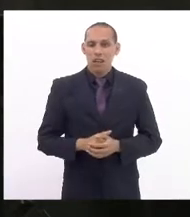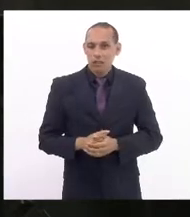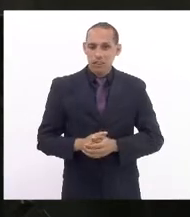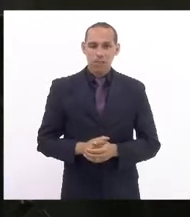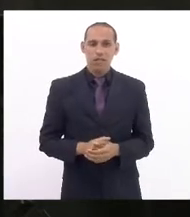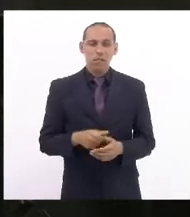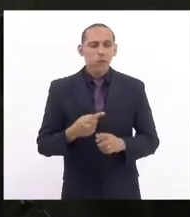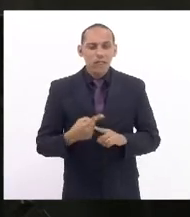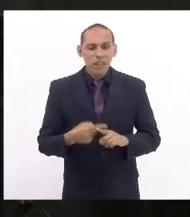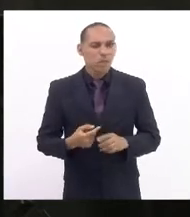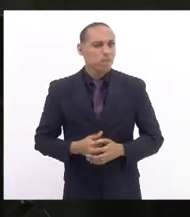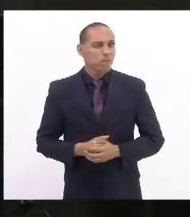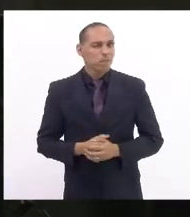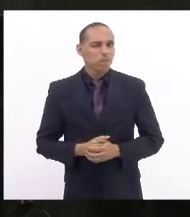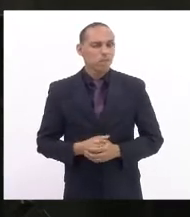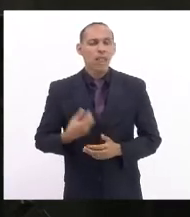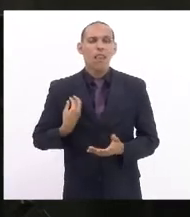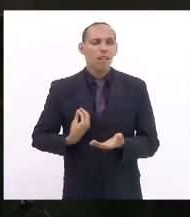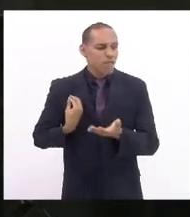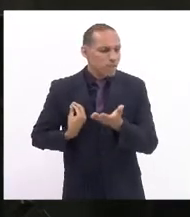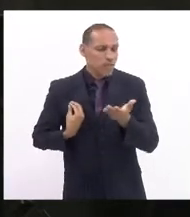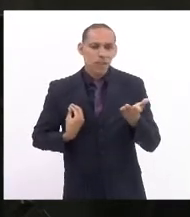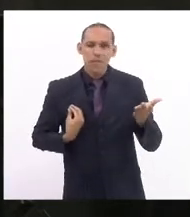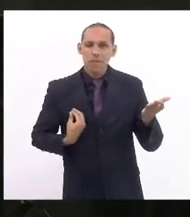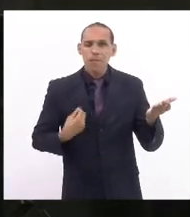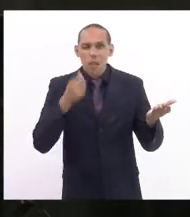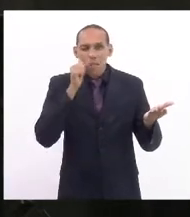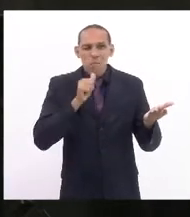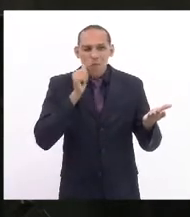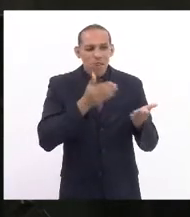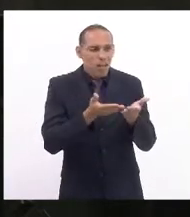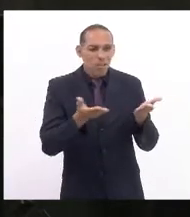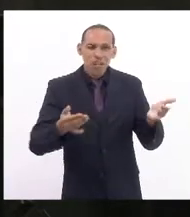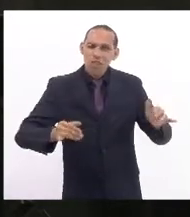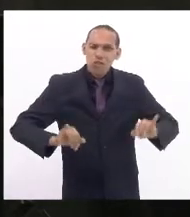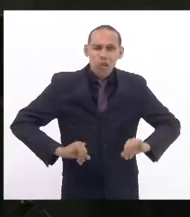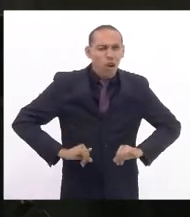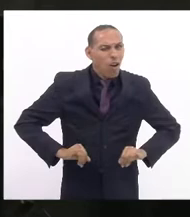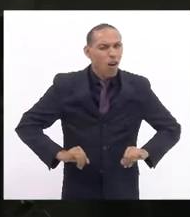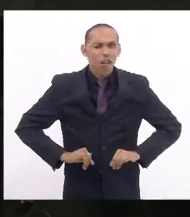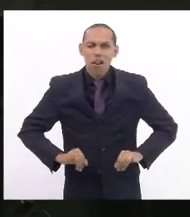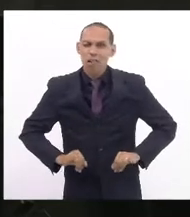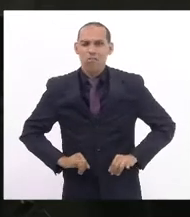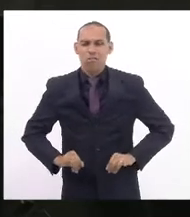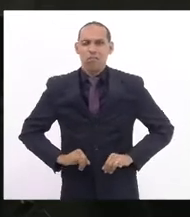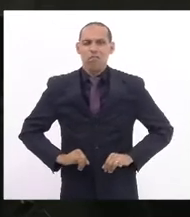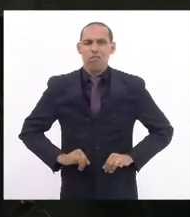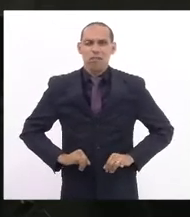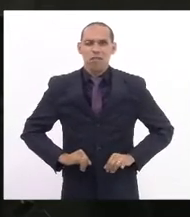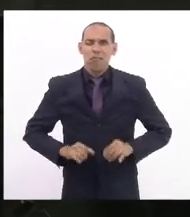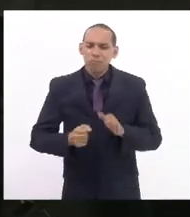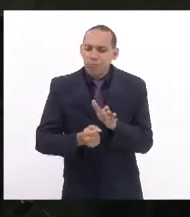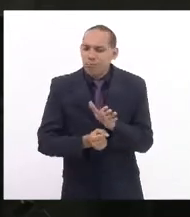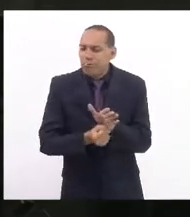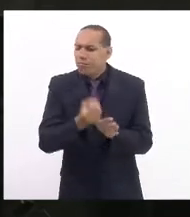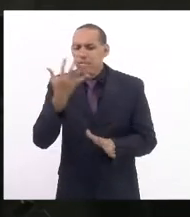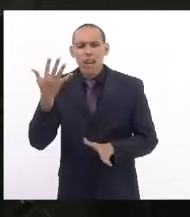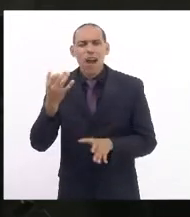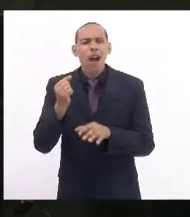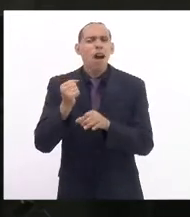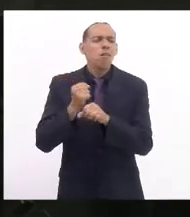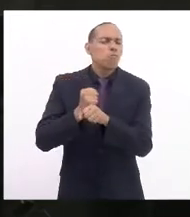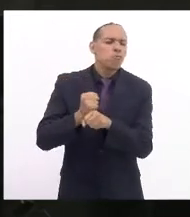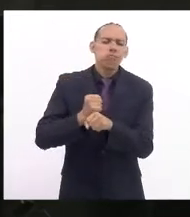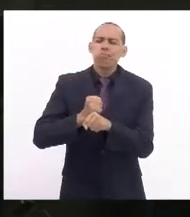por quê, deputada? Vidas porque tem muitas mulheres que sofrem e sofrem muitas das vezes há anos,